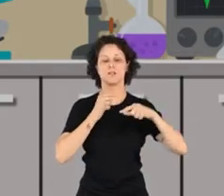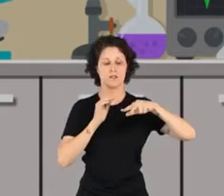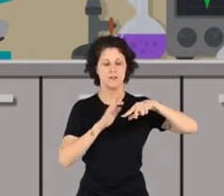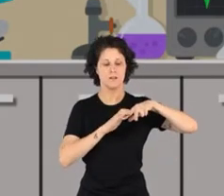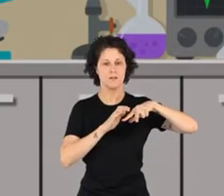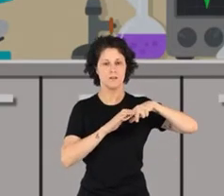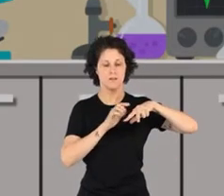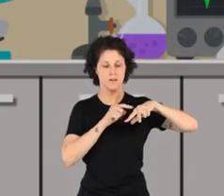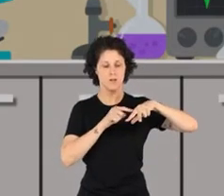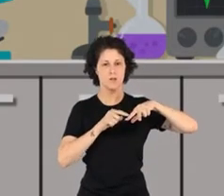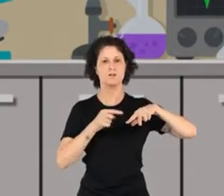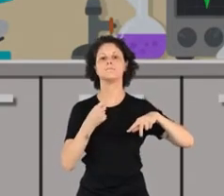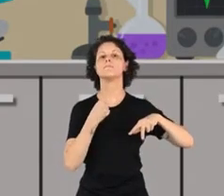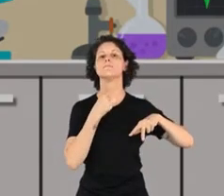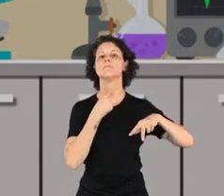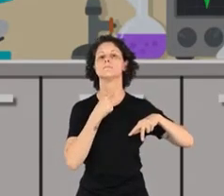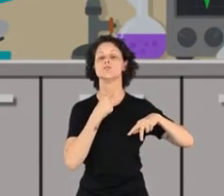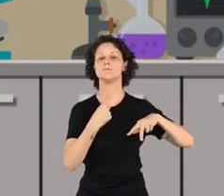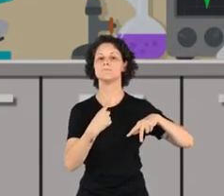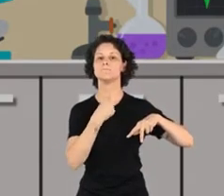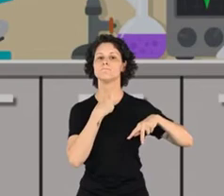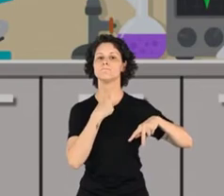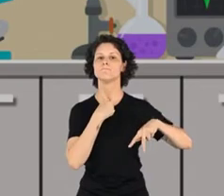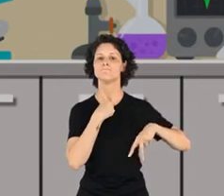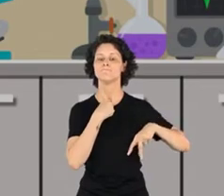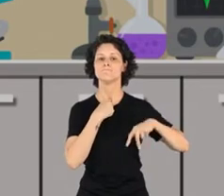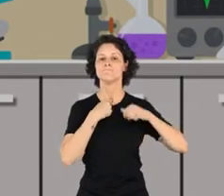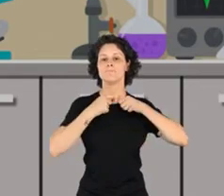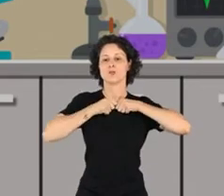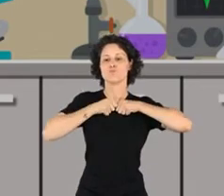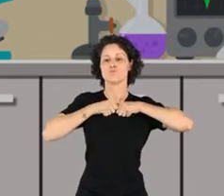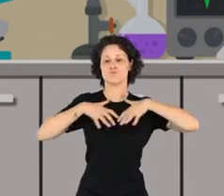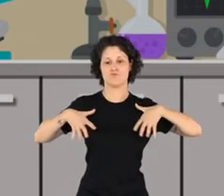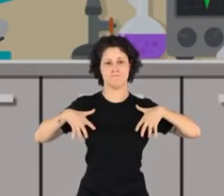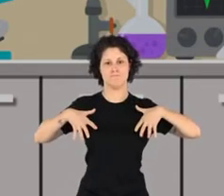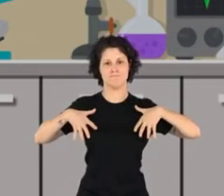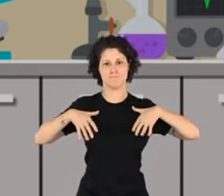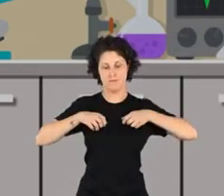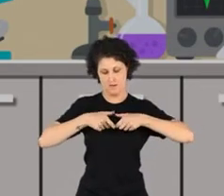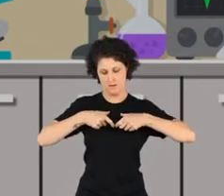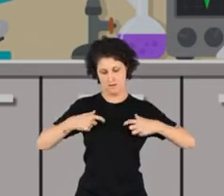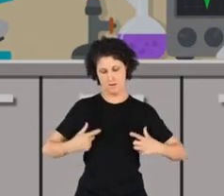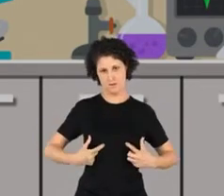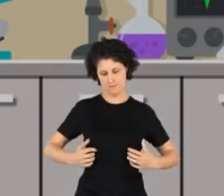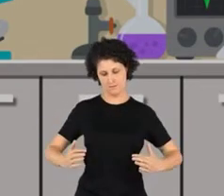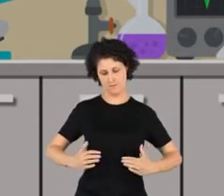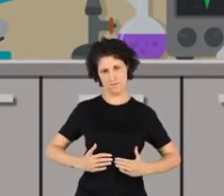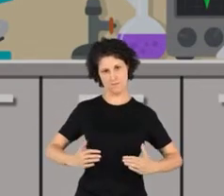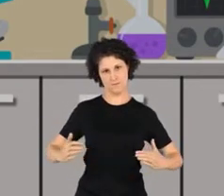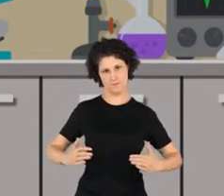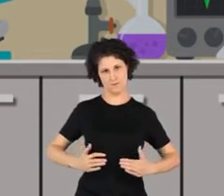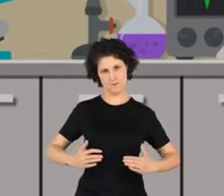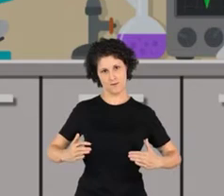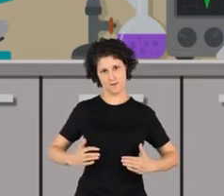epiglote, desce até a laringe. Em seguida, ele vai para a traqueia, onde é dividido entre os brônquios, onde finalmente chega